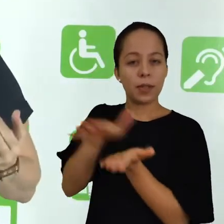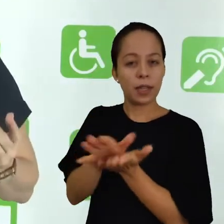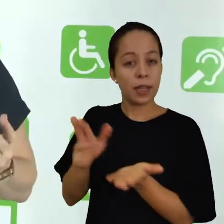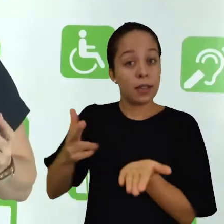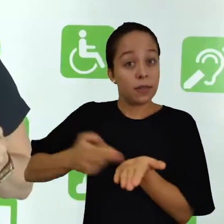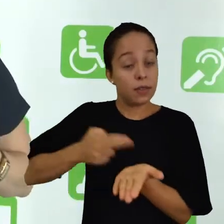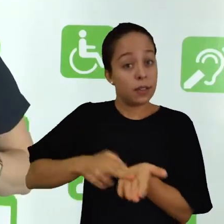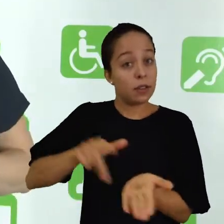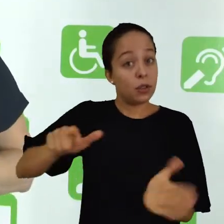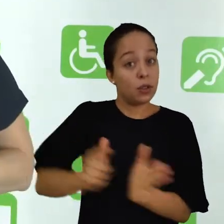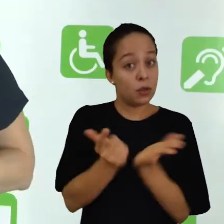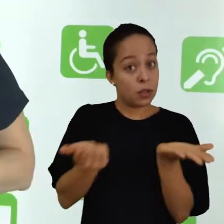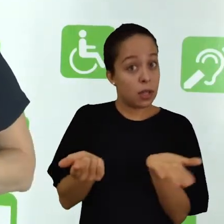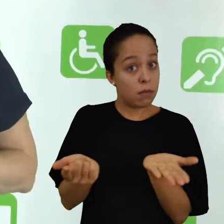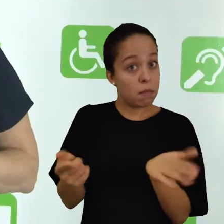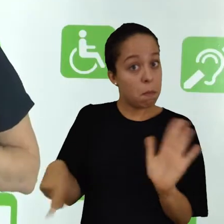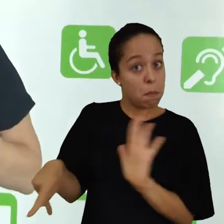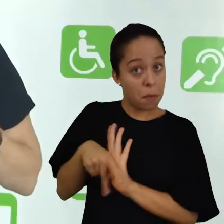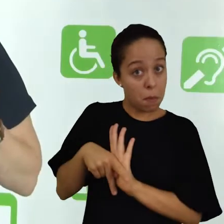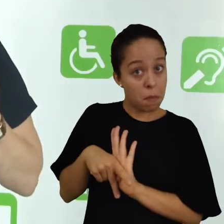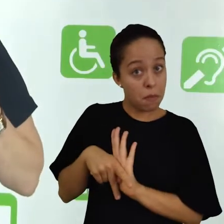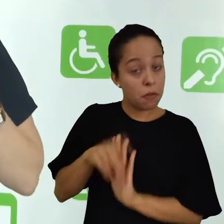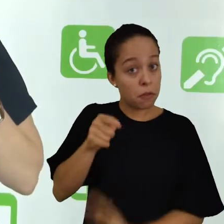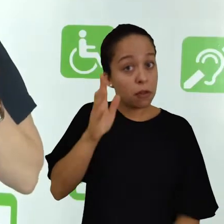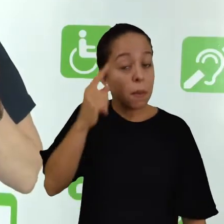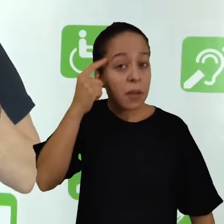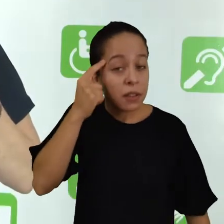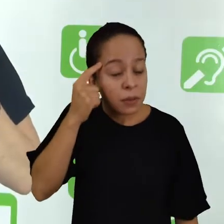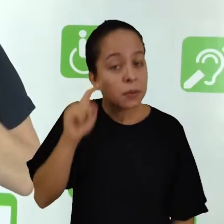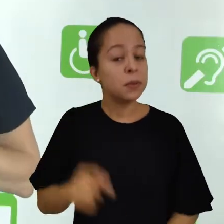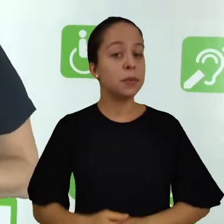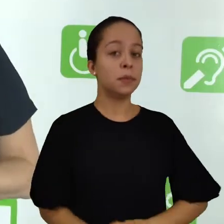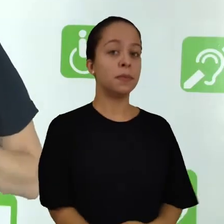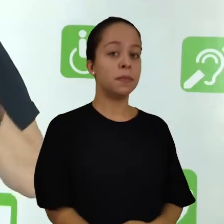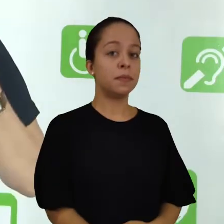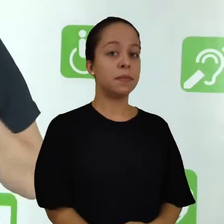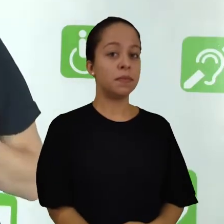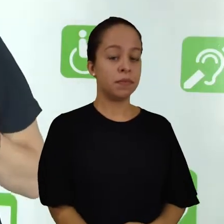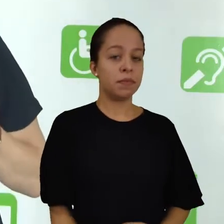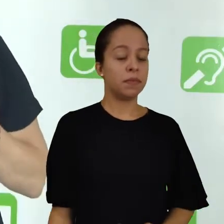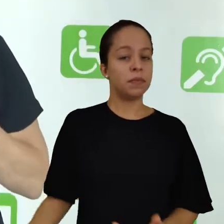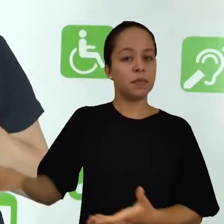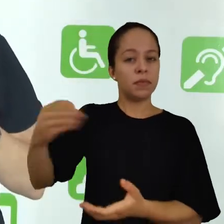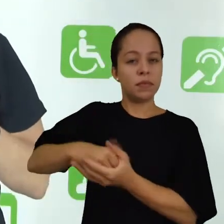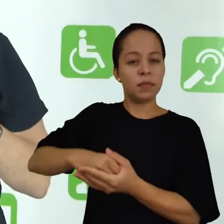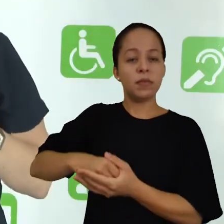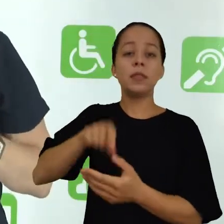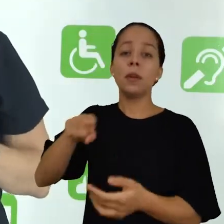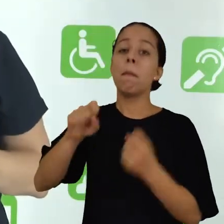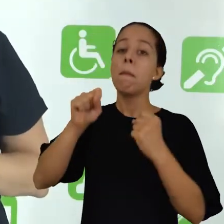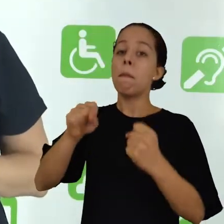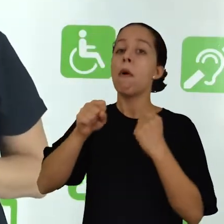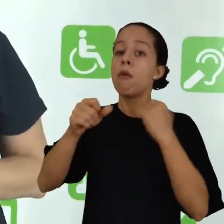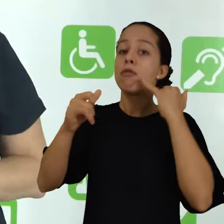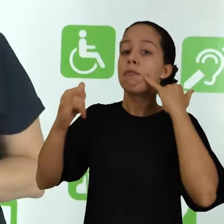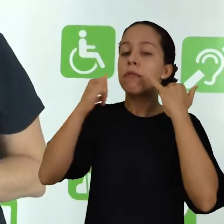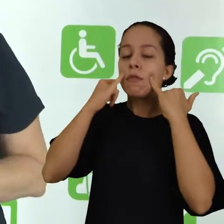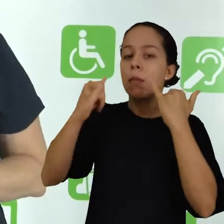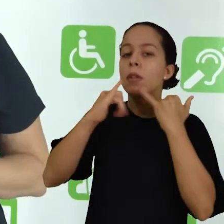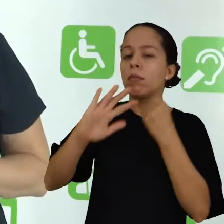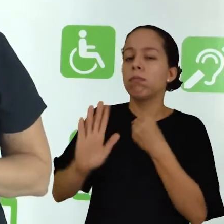especializadas, você pode omitir um ou outro desse elemento que nós vimos